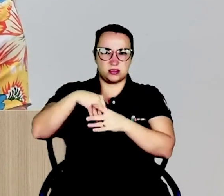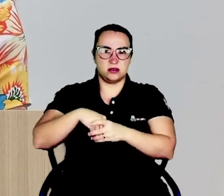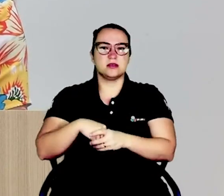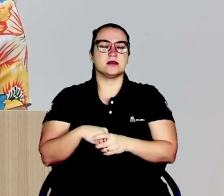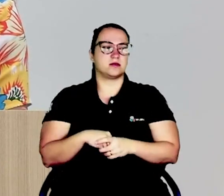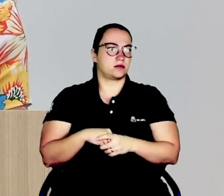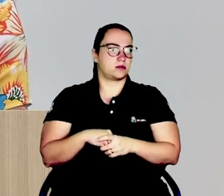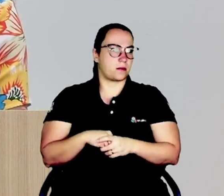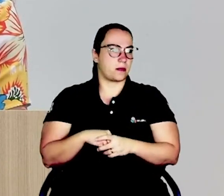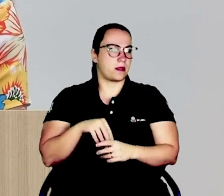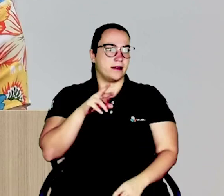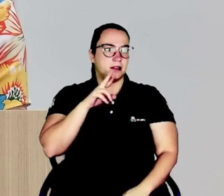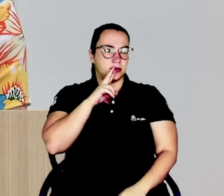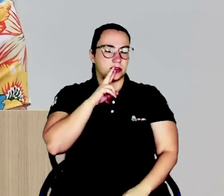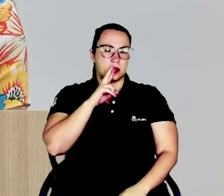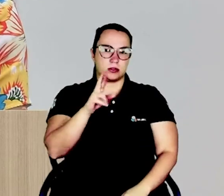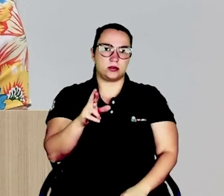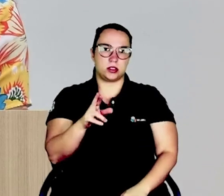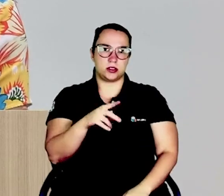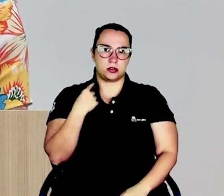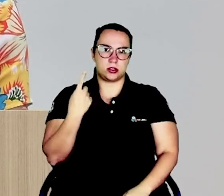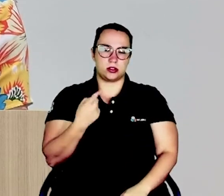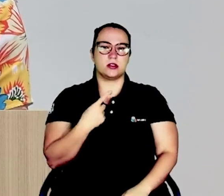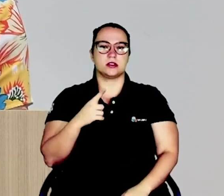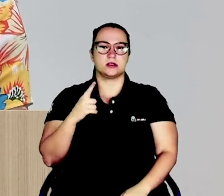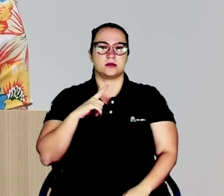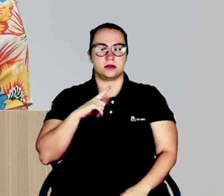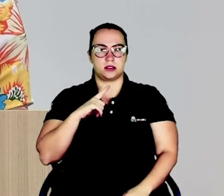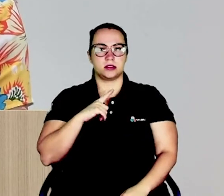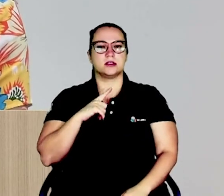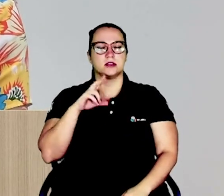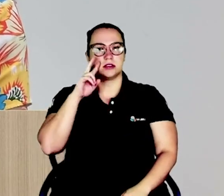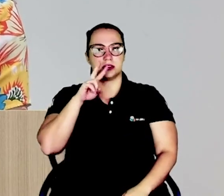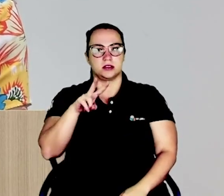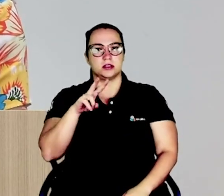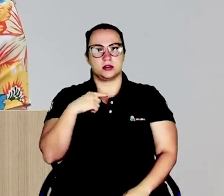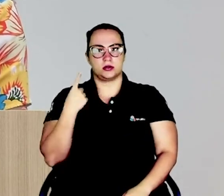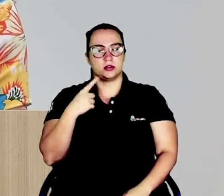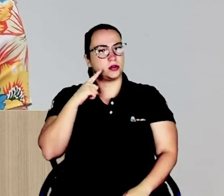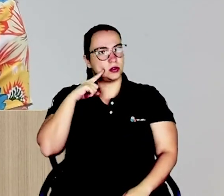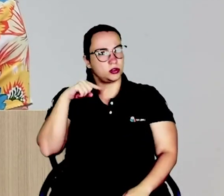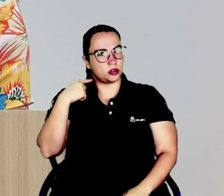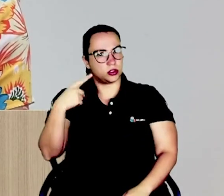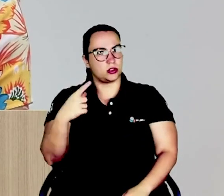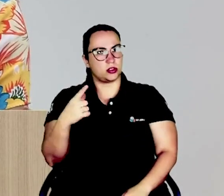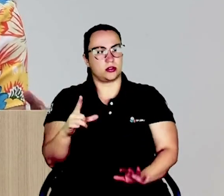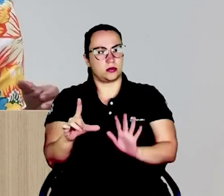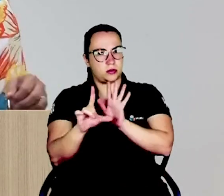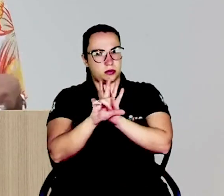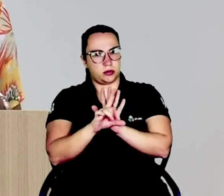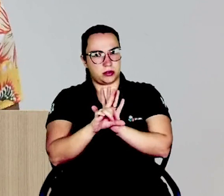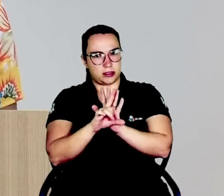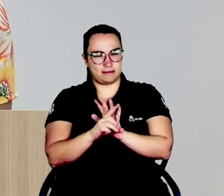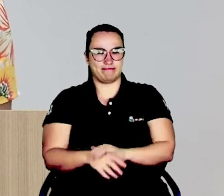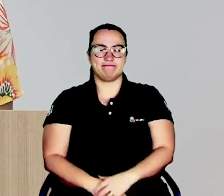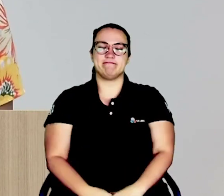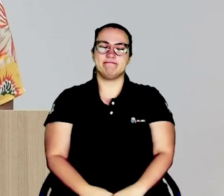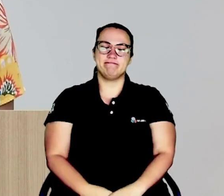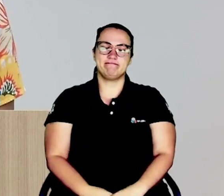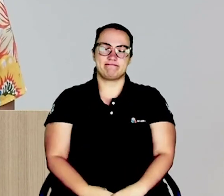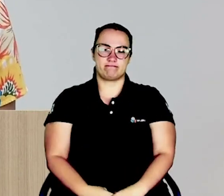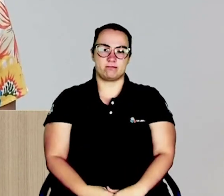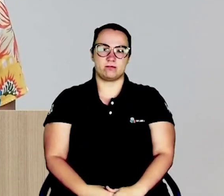o resultado que a gente vê de tudo o que a gente aplica no nosso dia a dia enquanto legisladores. E aí,